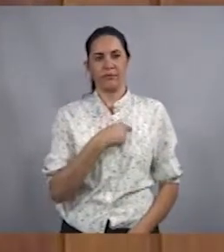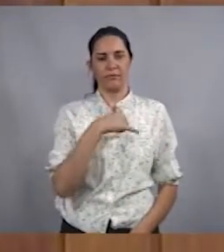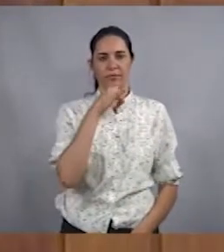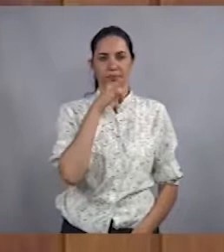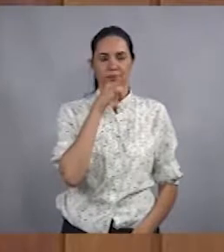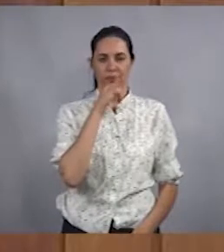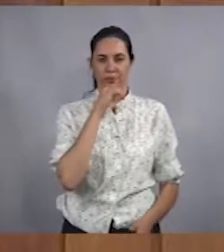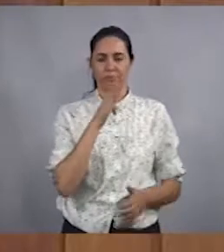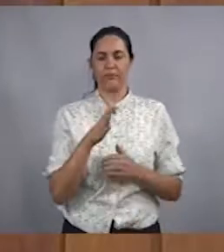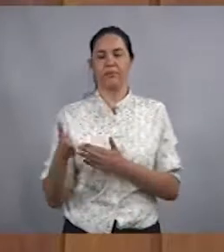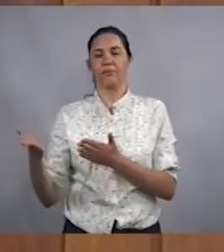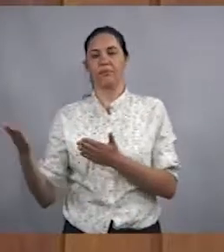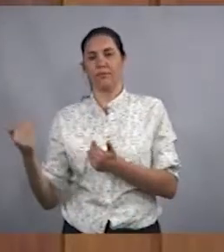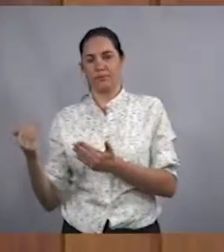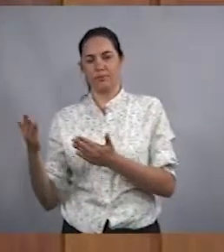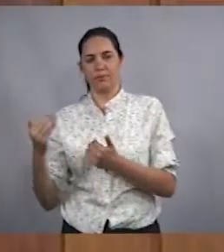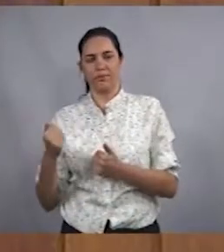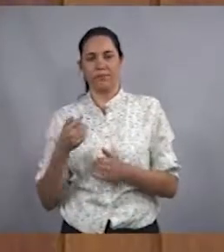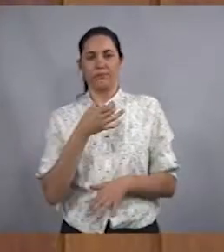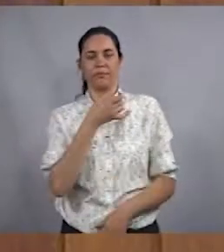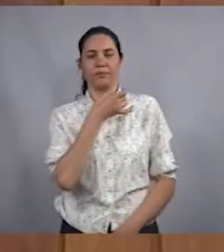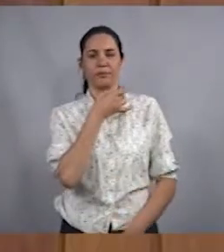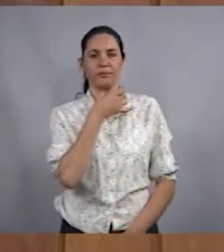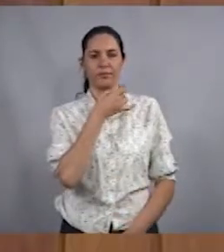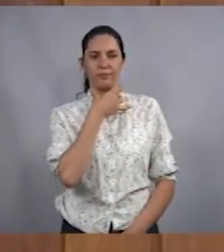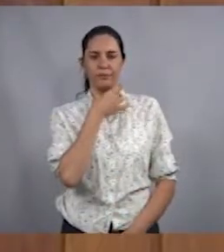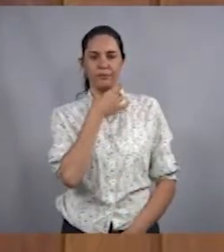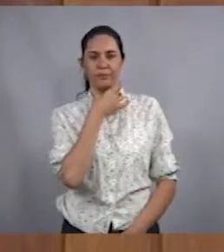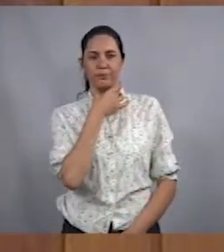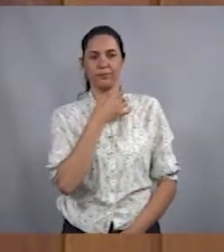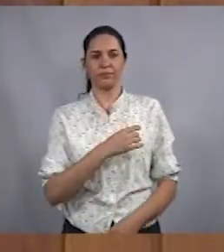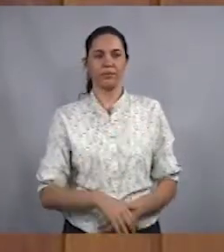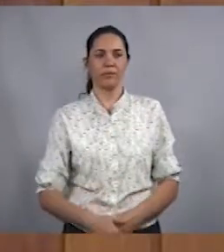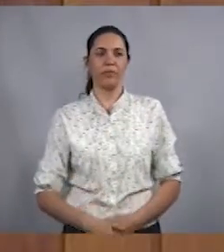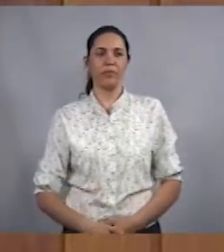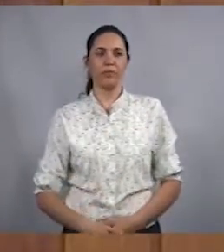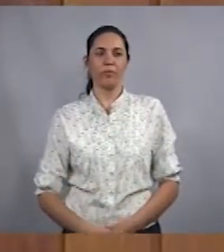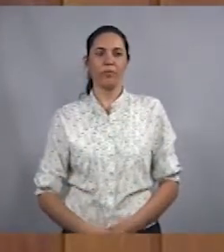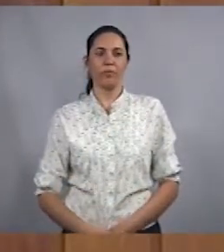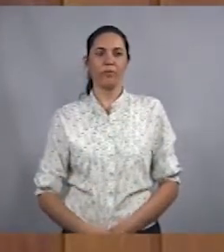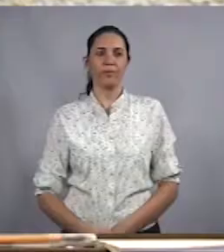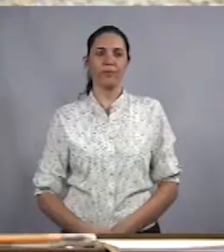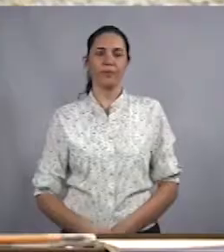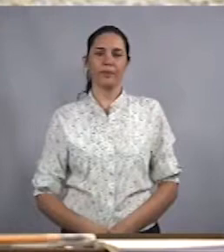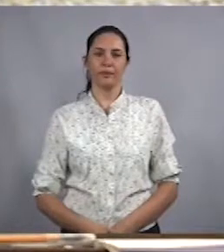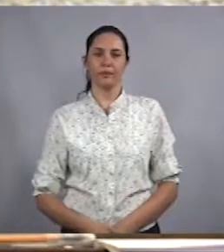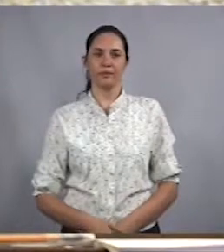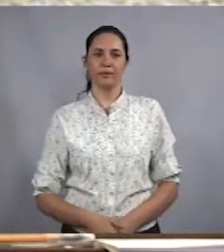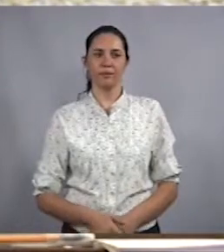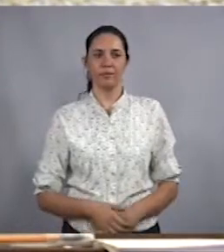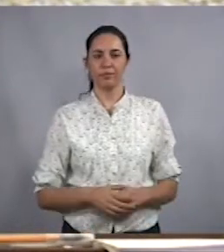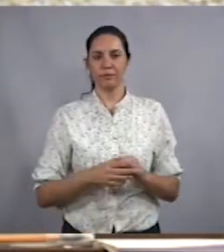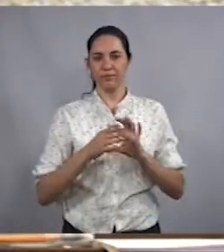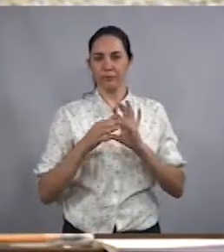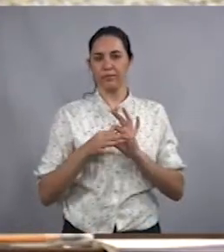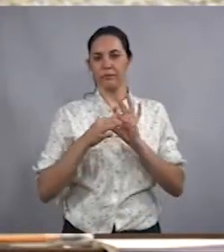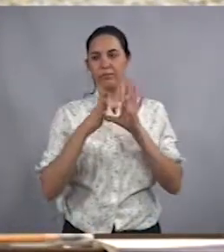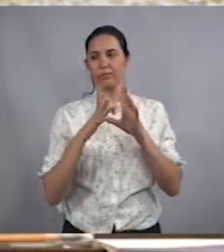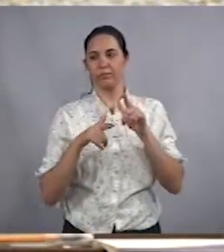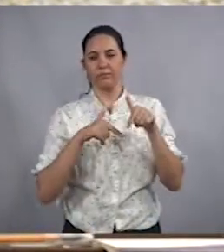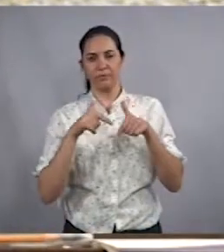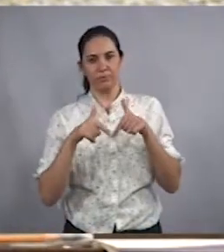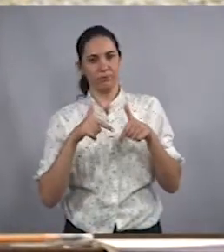exemplo para a juventude de Marília, pela disposição de trabalho que o senhor tem, pela